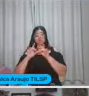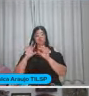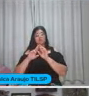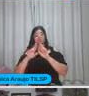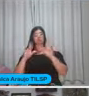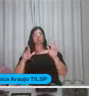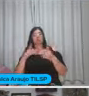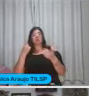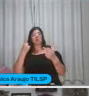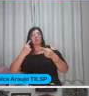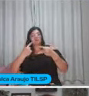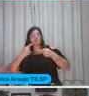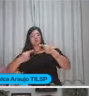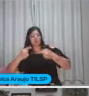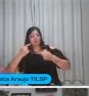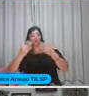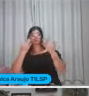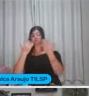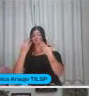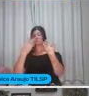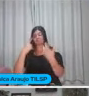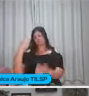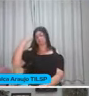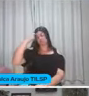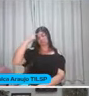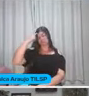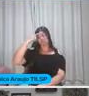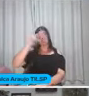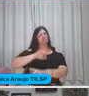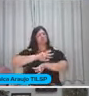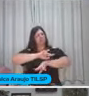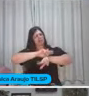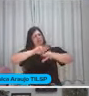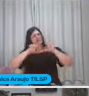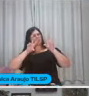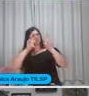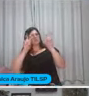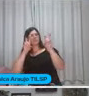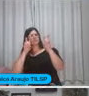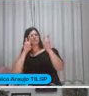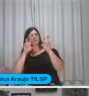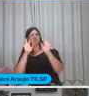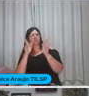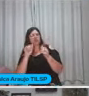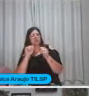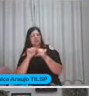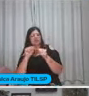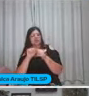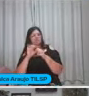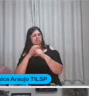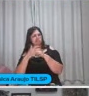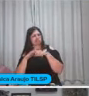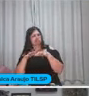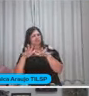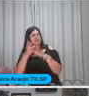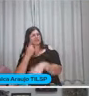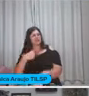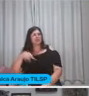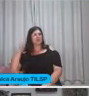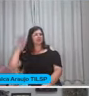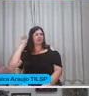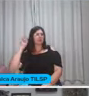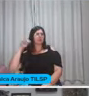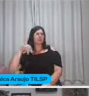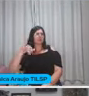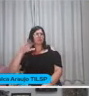Pra debater Conversar Refletir Os assuntos são diversos E isso a gente já tem feito Desde a pandemia Sabe Mônica?